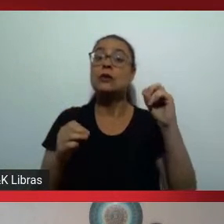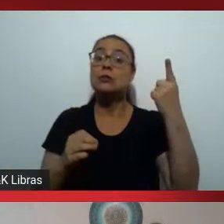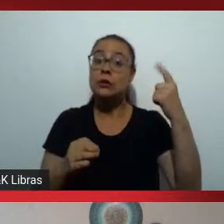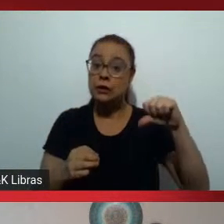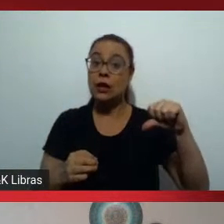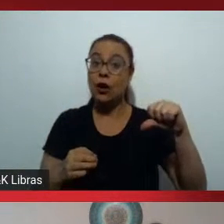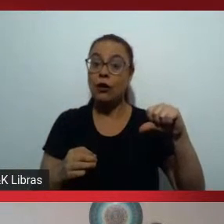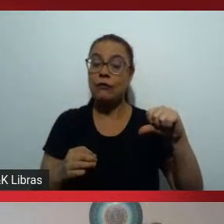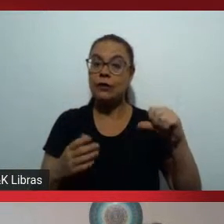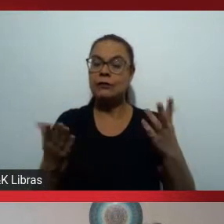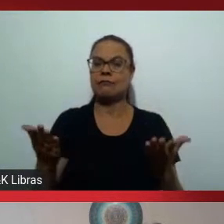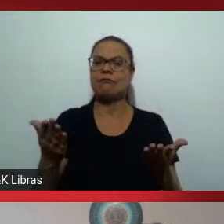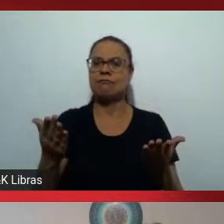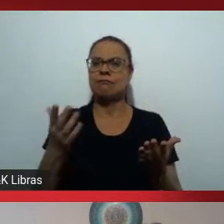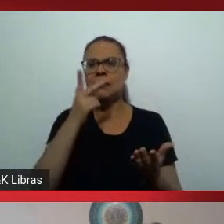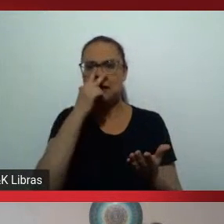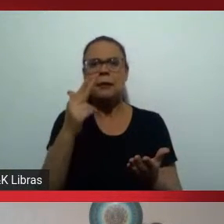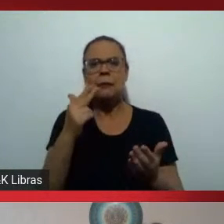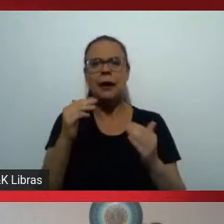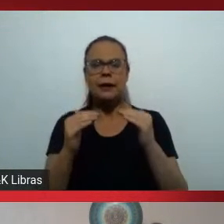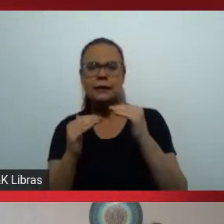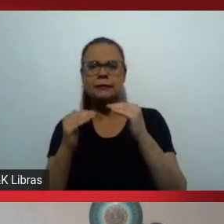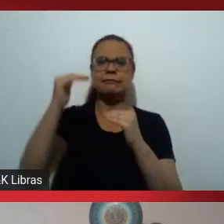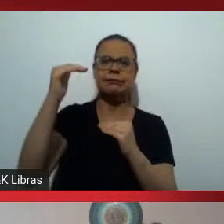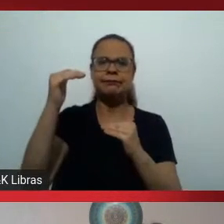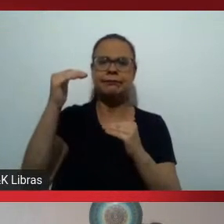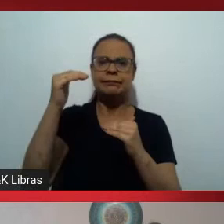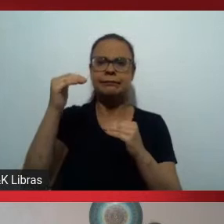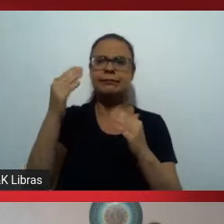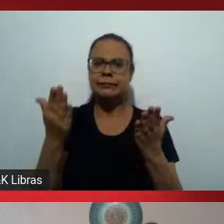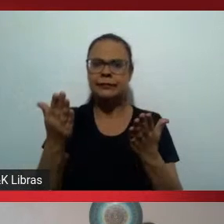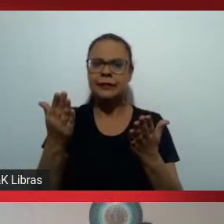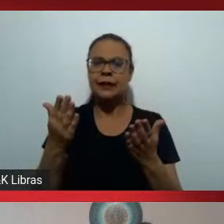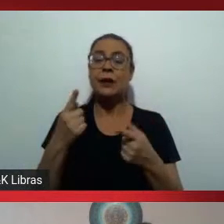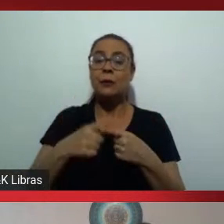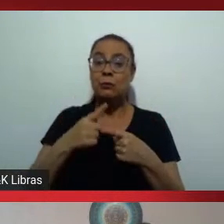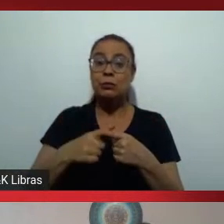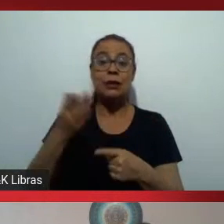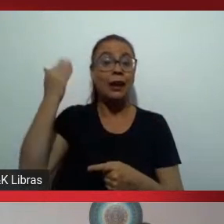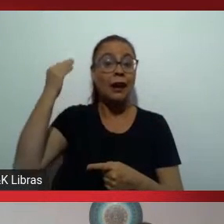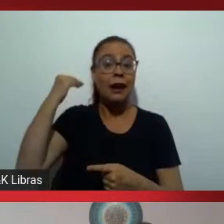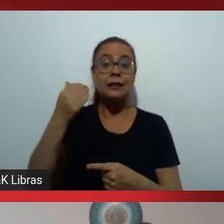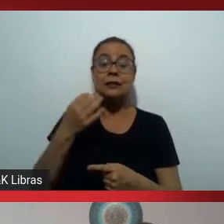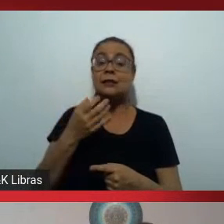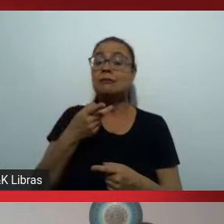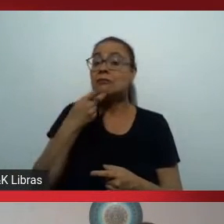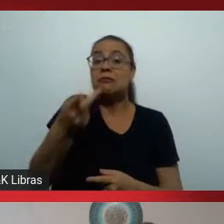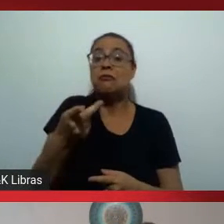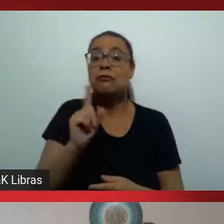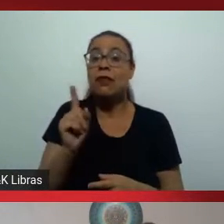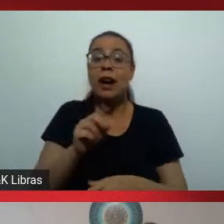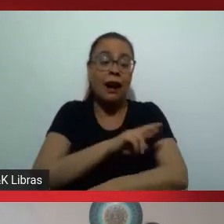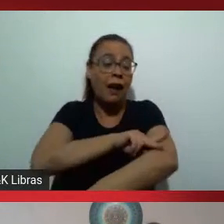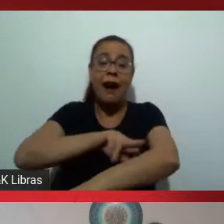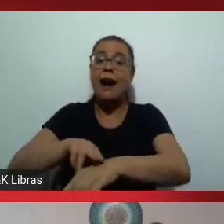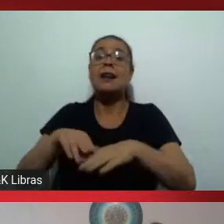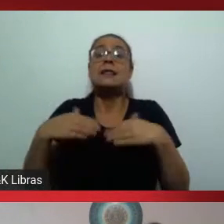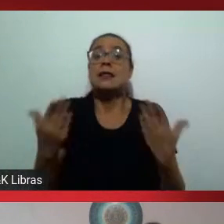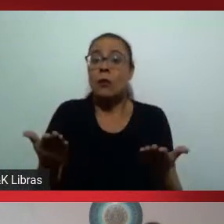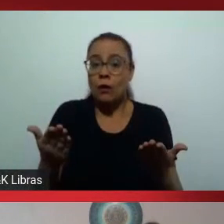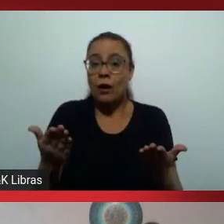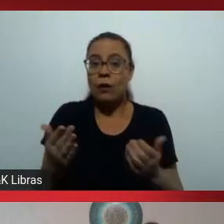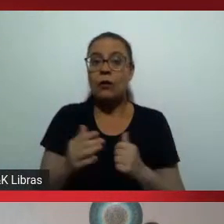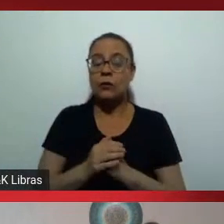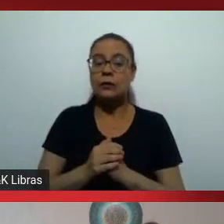migração quase que proporcional àqueles que não se declaravam em nenhuma categoria racial e passam a se declarar. Então, o brasileiro